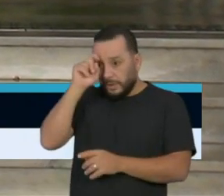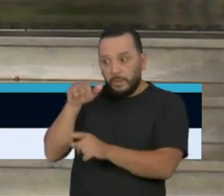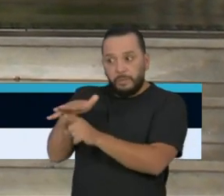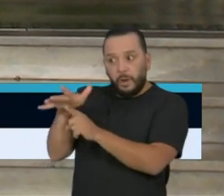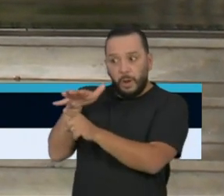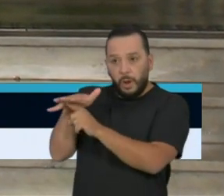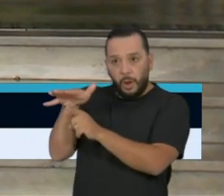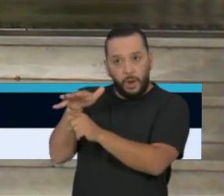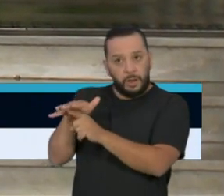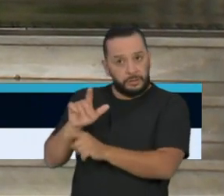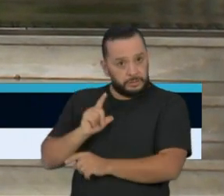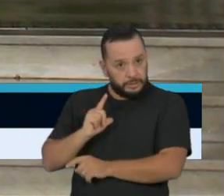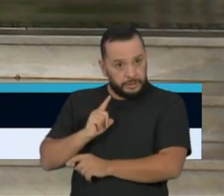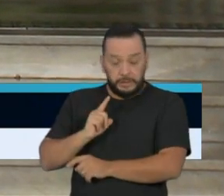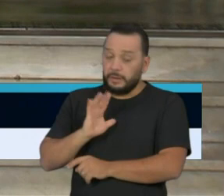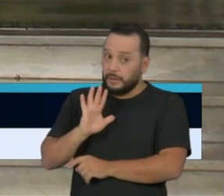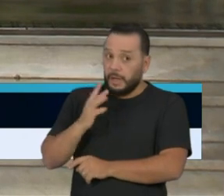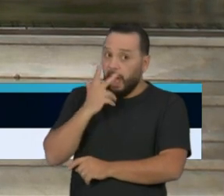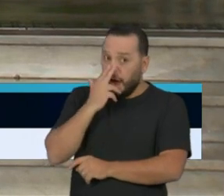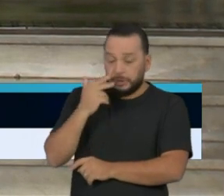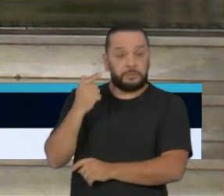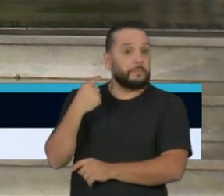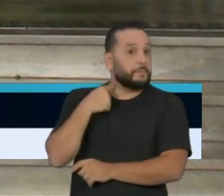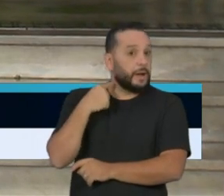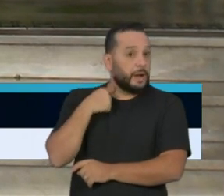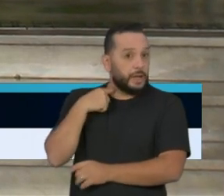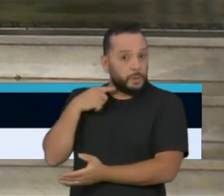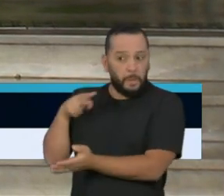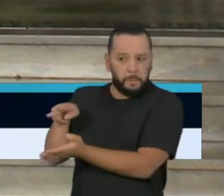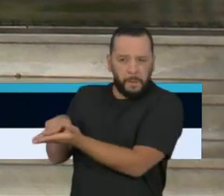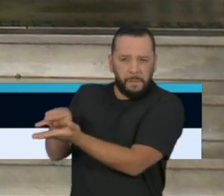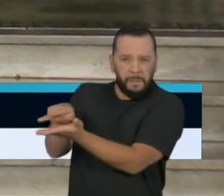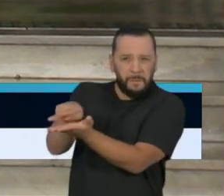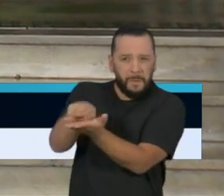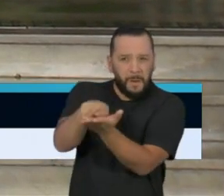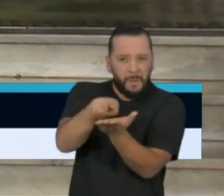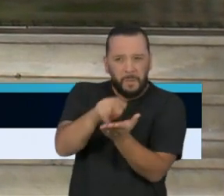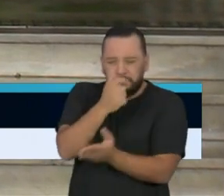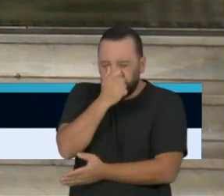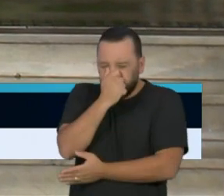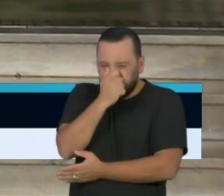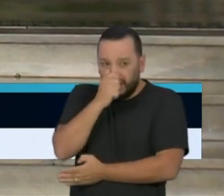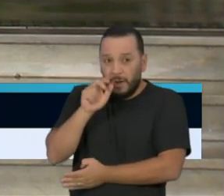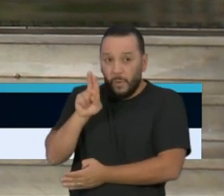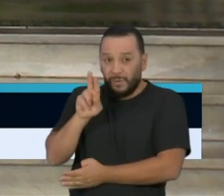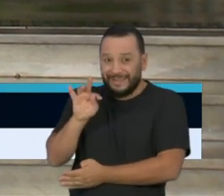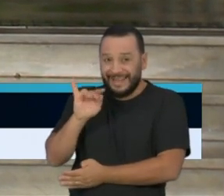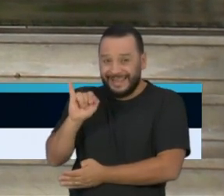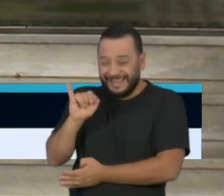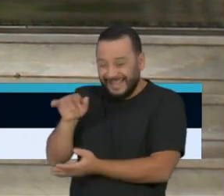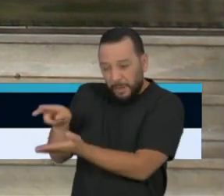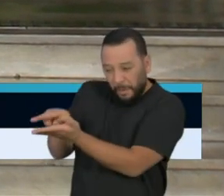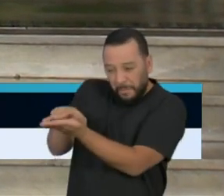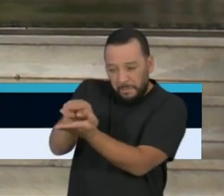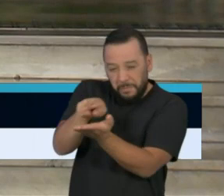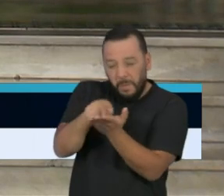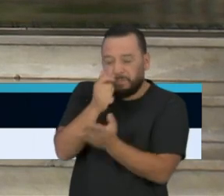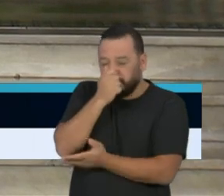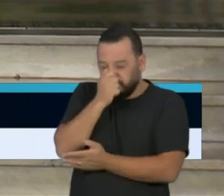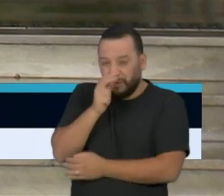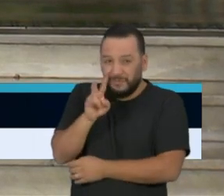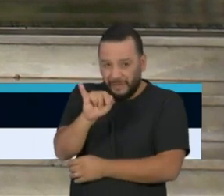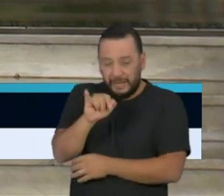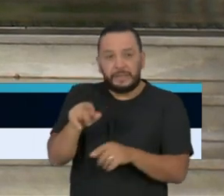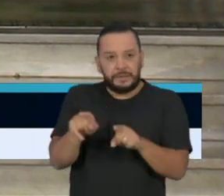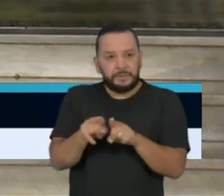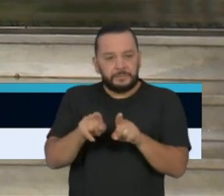já pode ter uma lotação dos leitos de UTI, que são destinados ao Covid-19. E sobre a taxa de